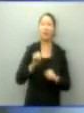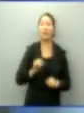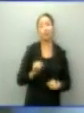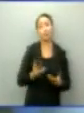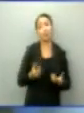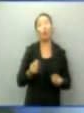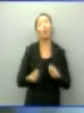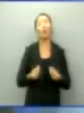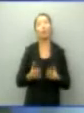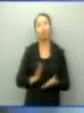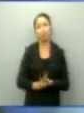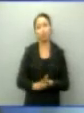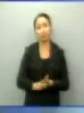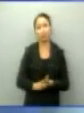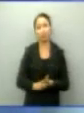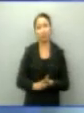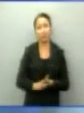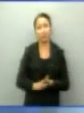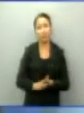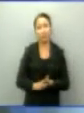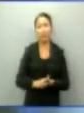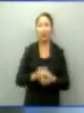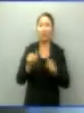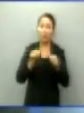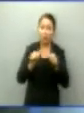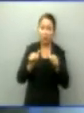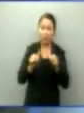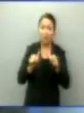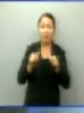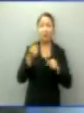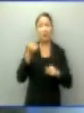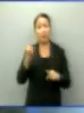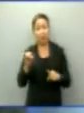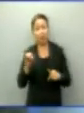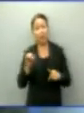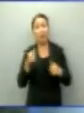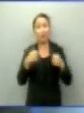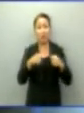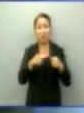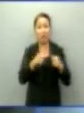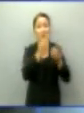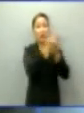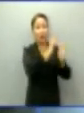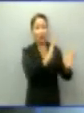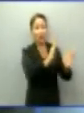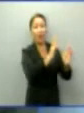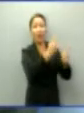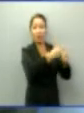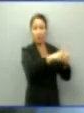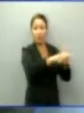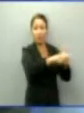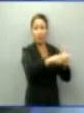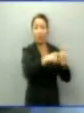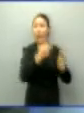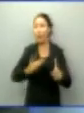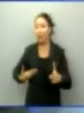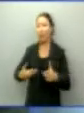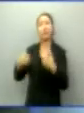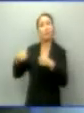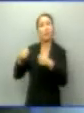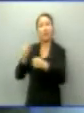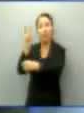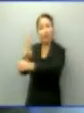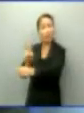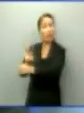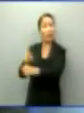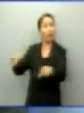de serviços prestados pelo Estado. Se por um lado nós temos que fazer o combate do crime, por outro lado o Estado tem que prestar serviço. Tem que